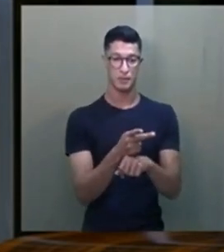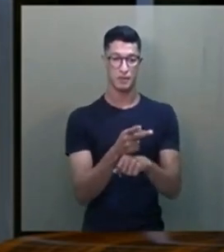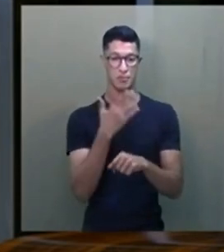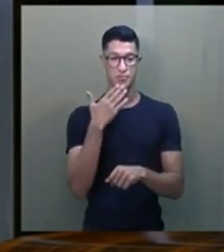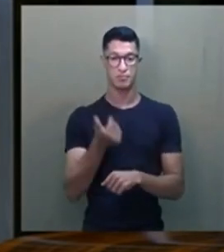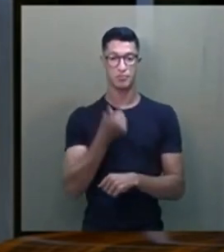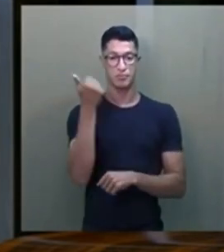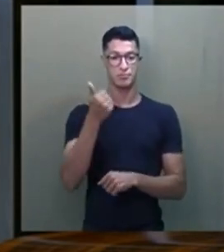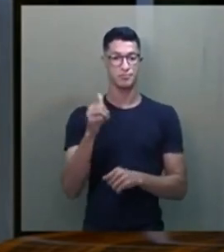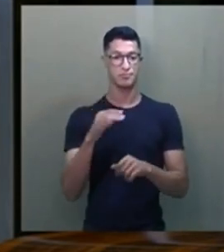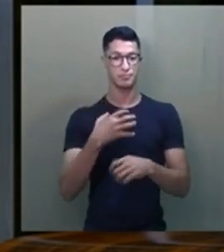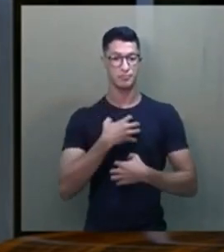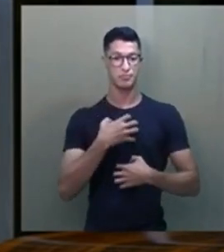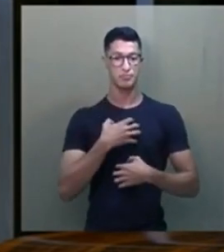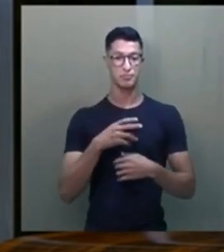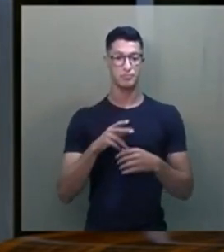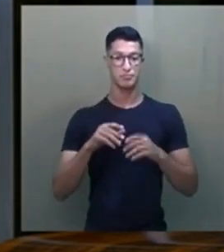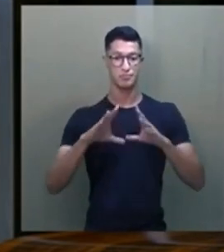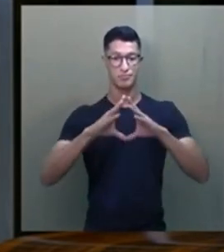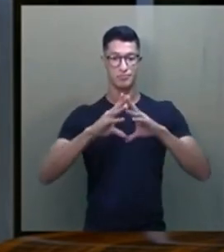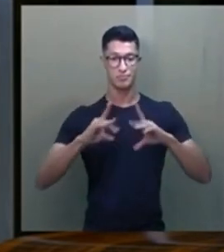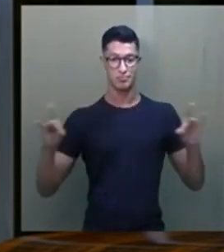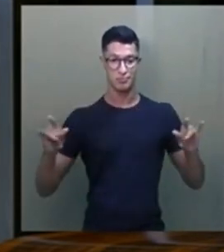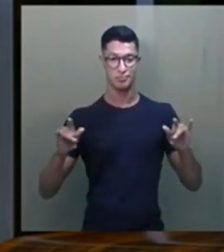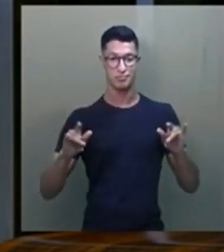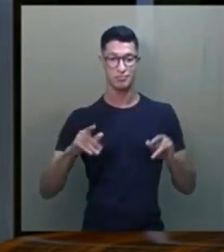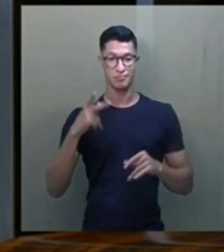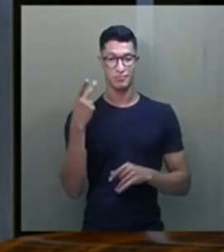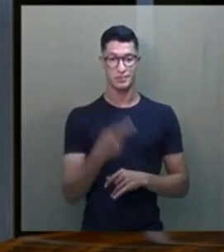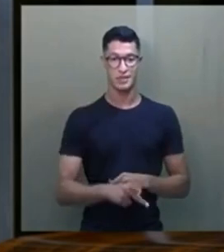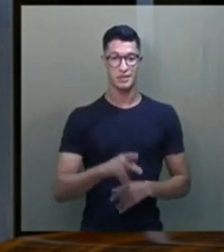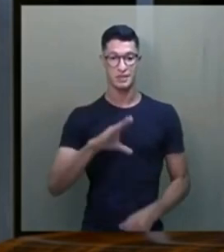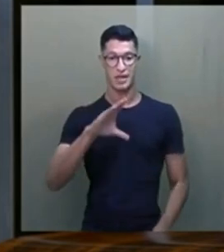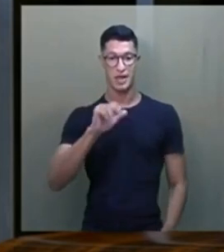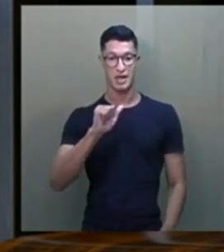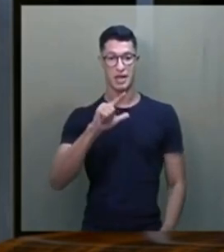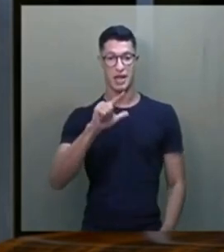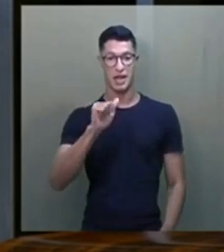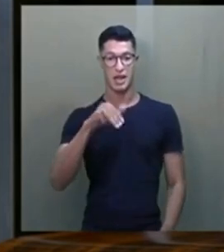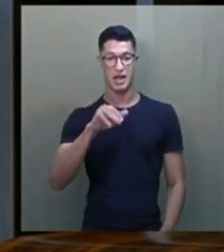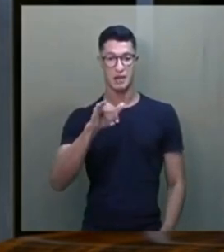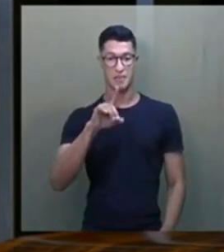melhores meios de erradicar esta calamidade.